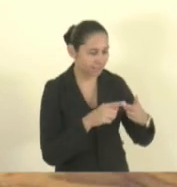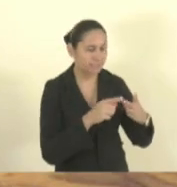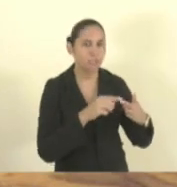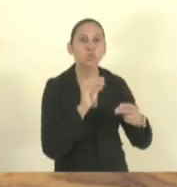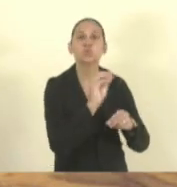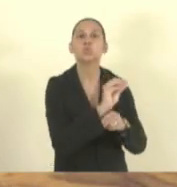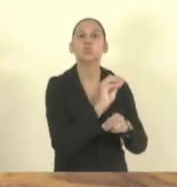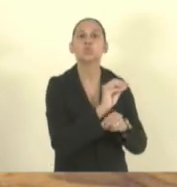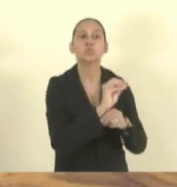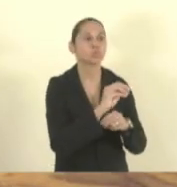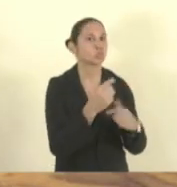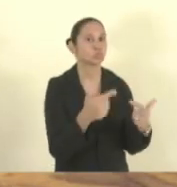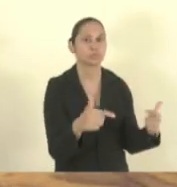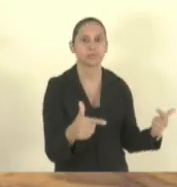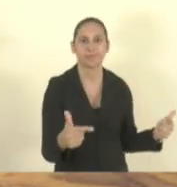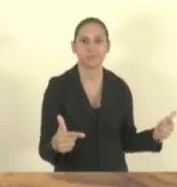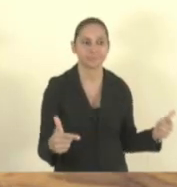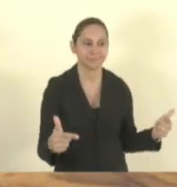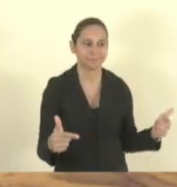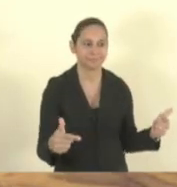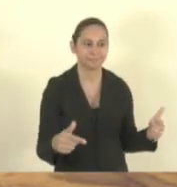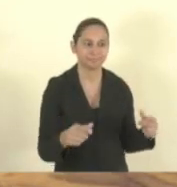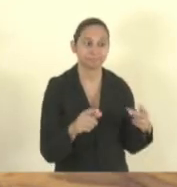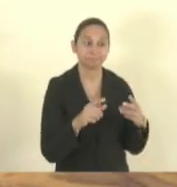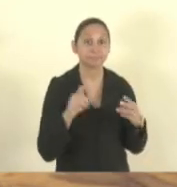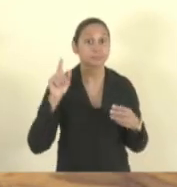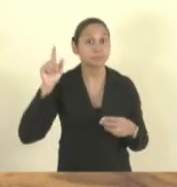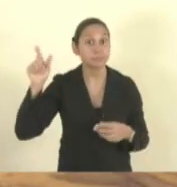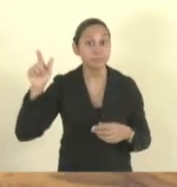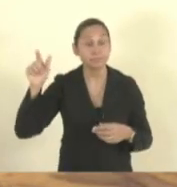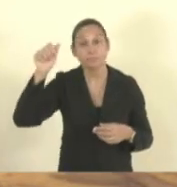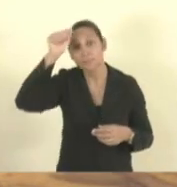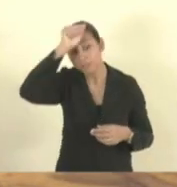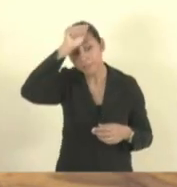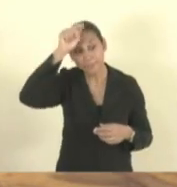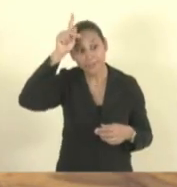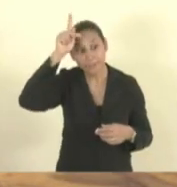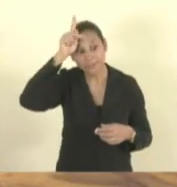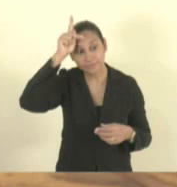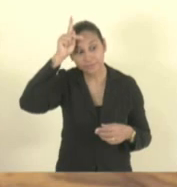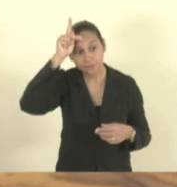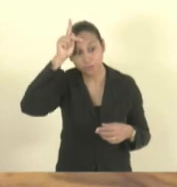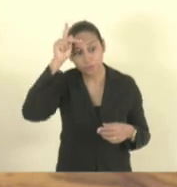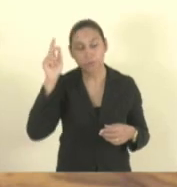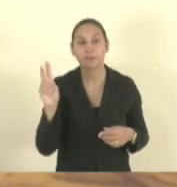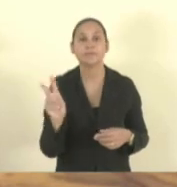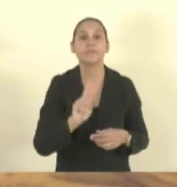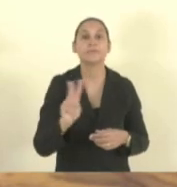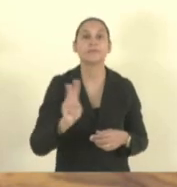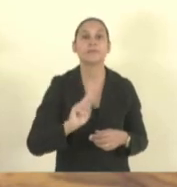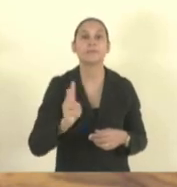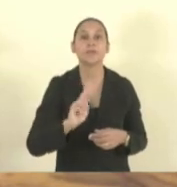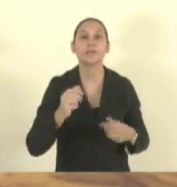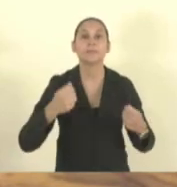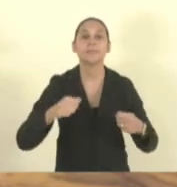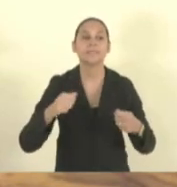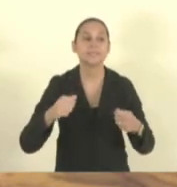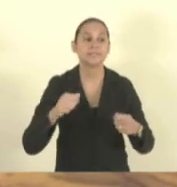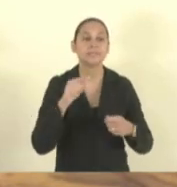Pai na prefeitura de Vila Velha tendo que limpar o seu filho por falta de cuidador.